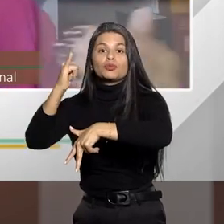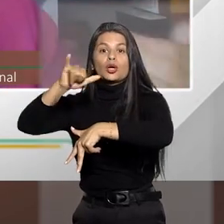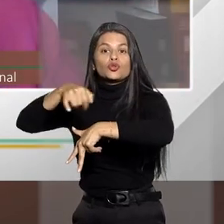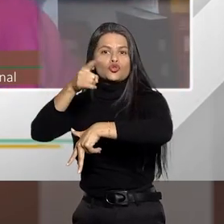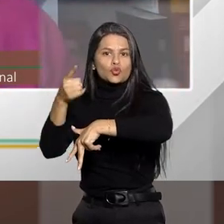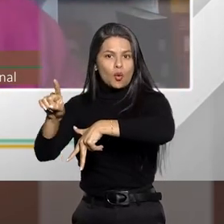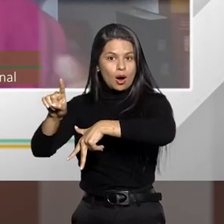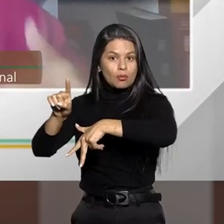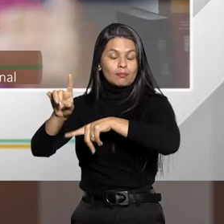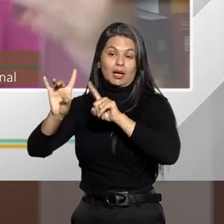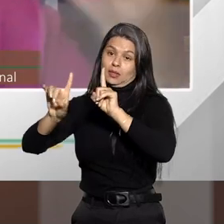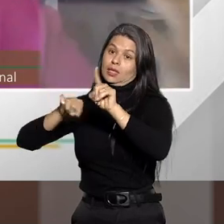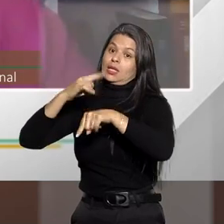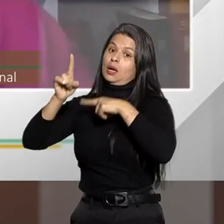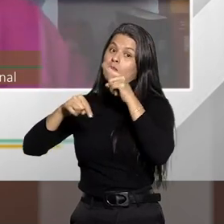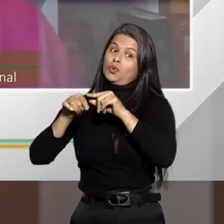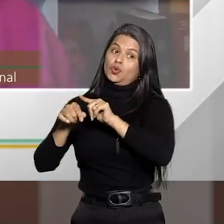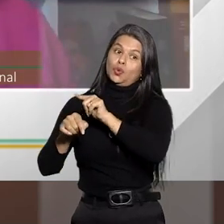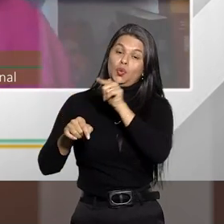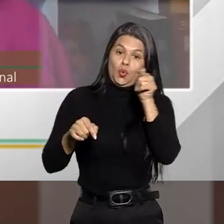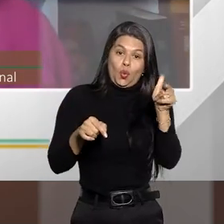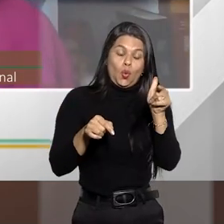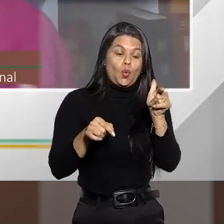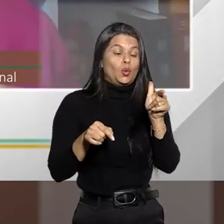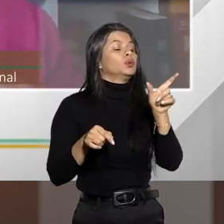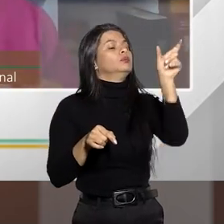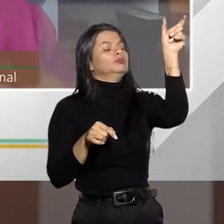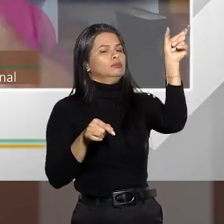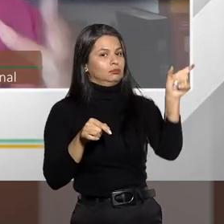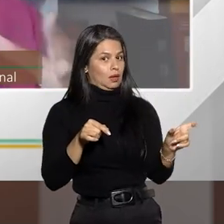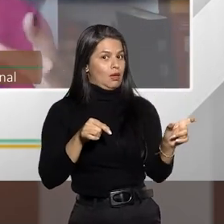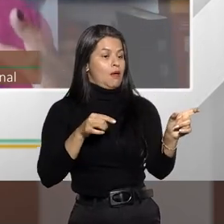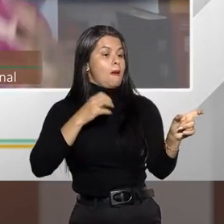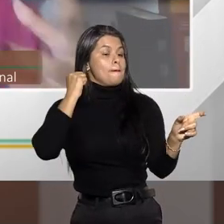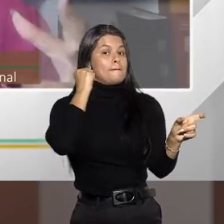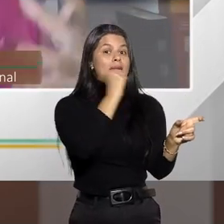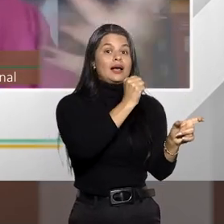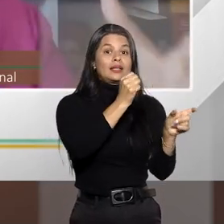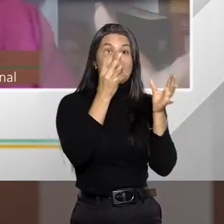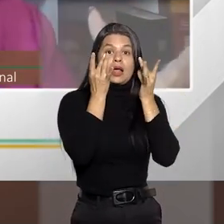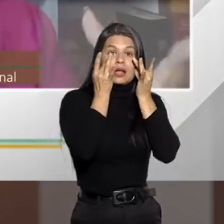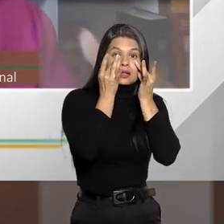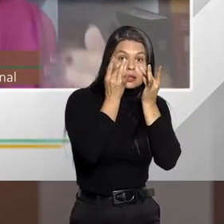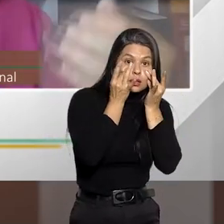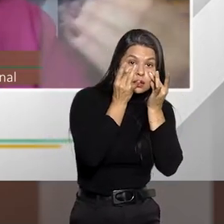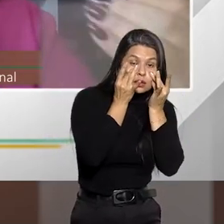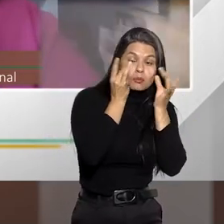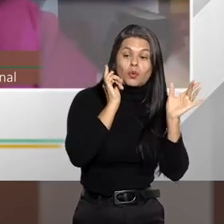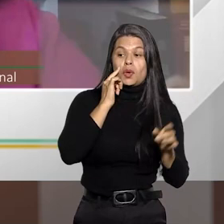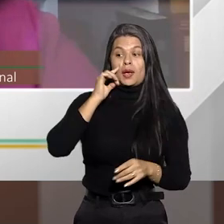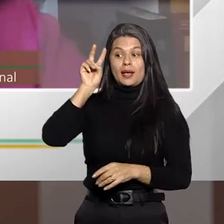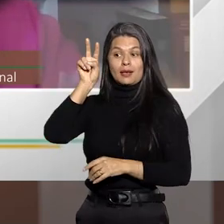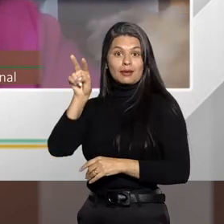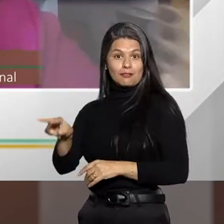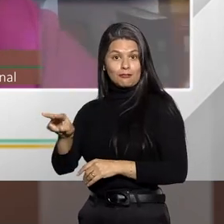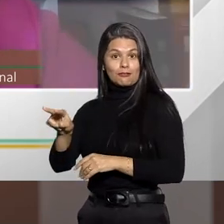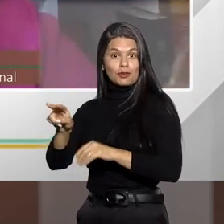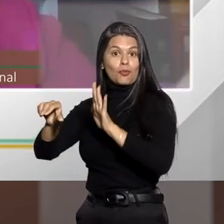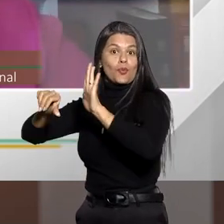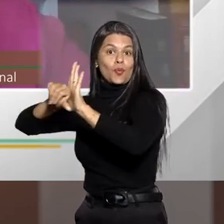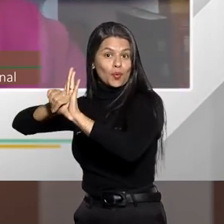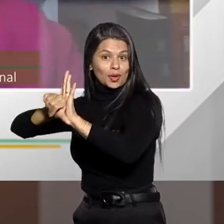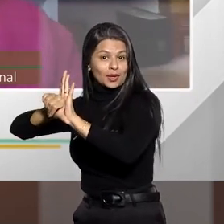E depois, em um outro momento, completamente diferente, ele vai e mata também a testemunha que